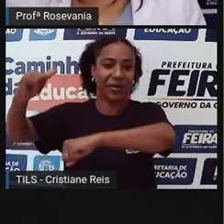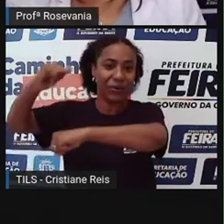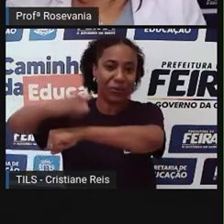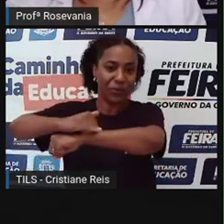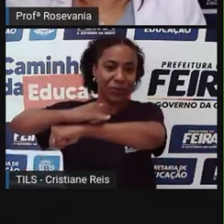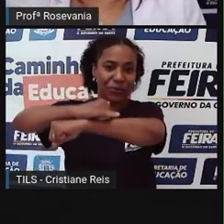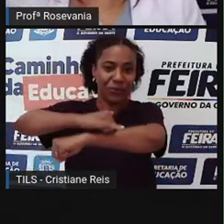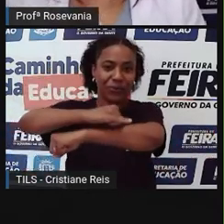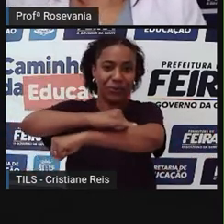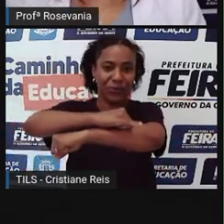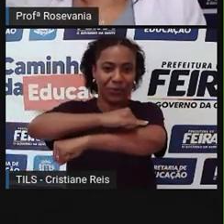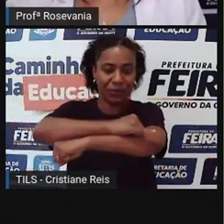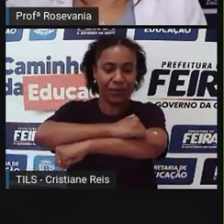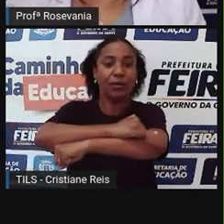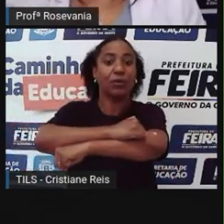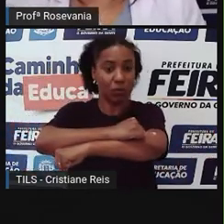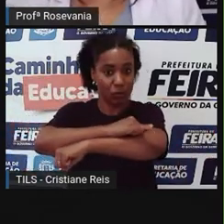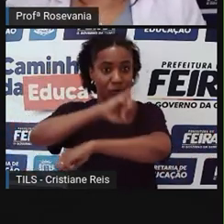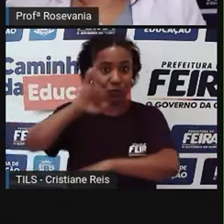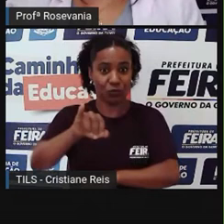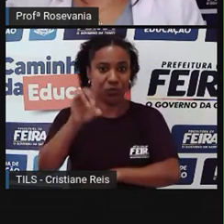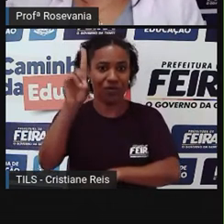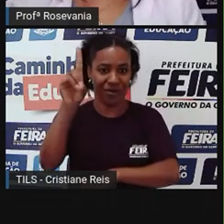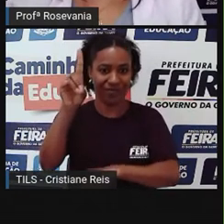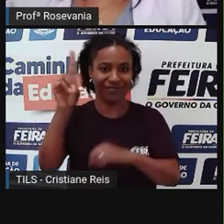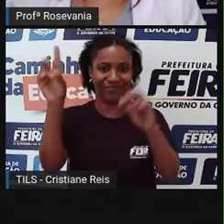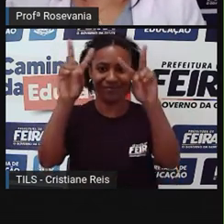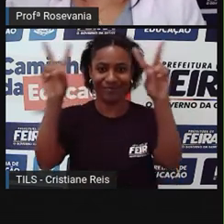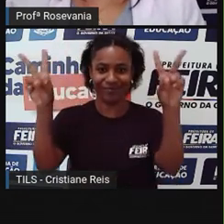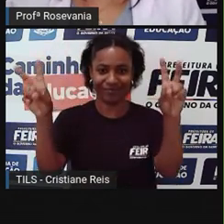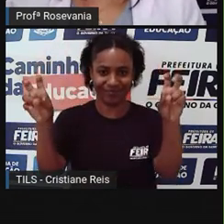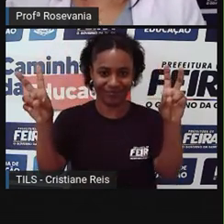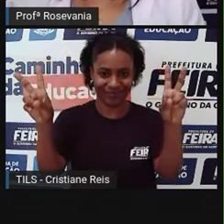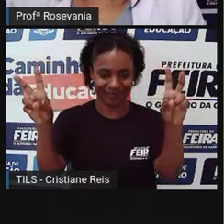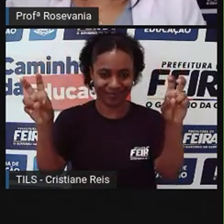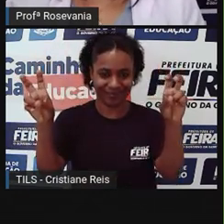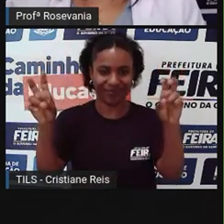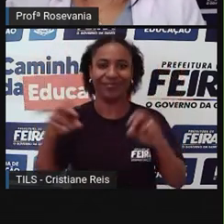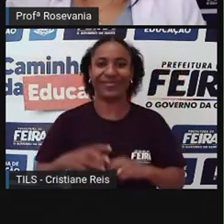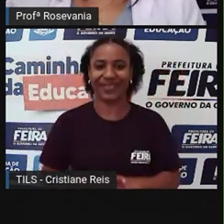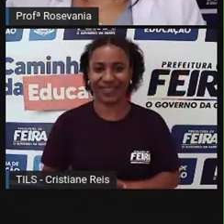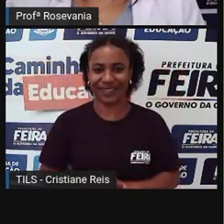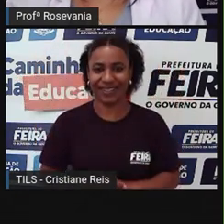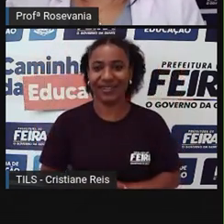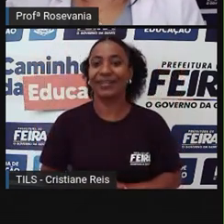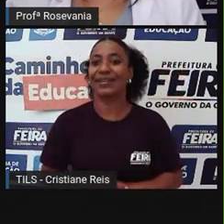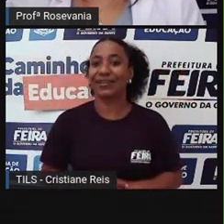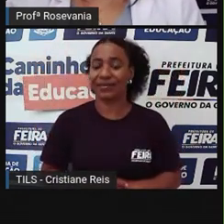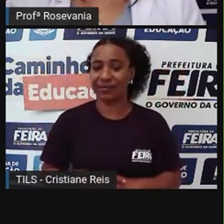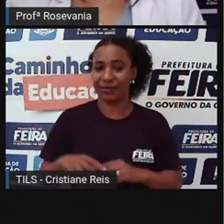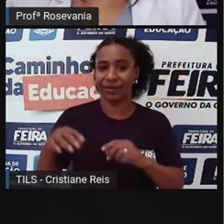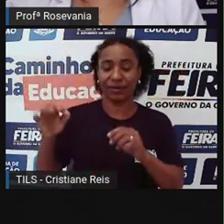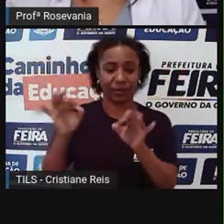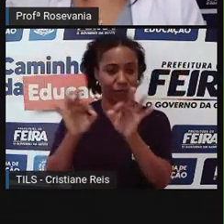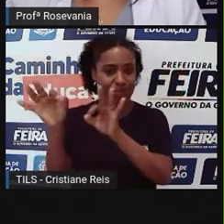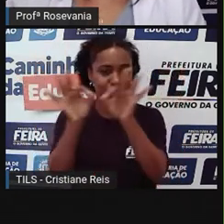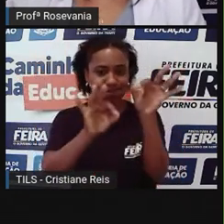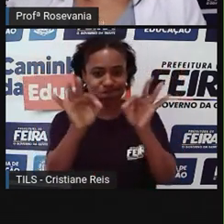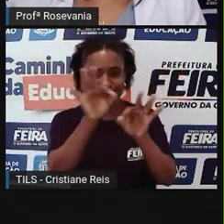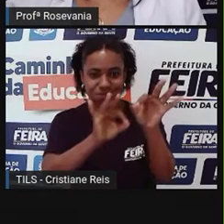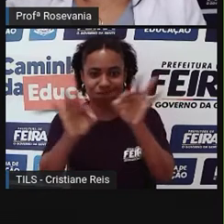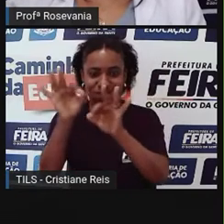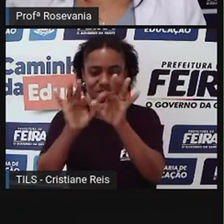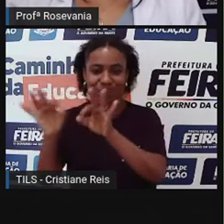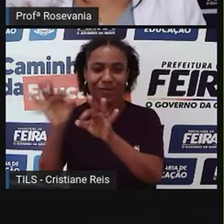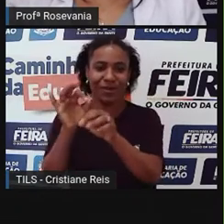Esse aeroporto agora, né, tem voos e ele foi, né, reformado um pouco aí, a fachada, e